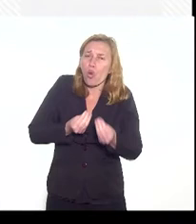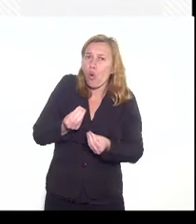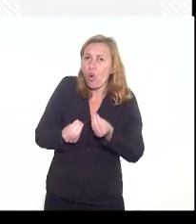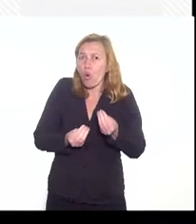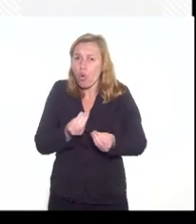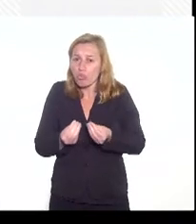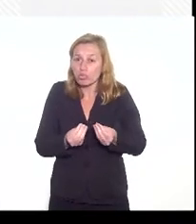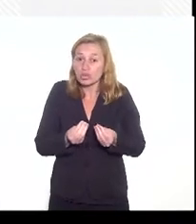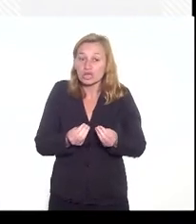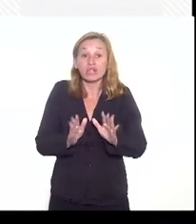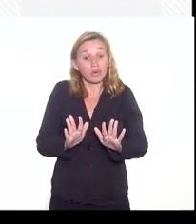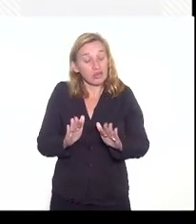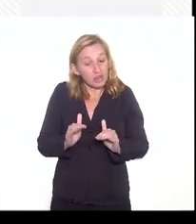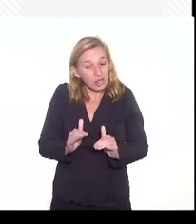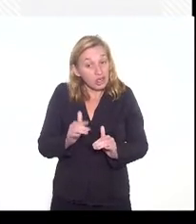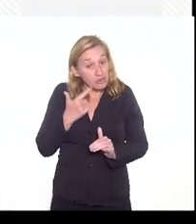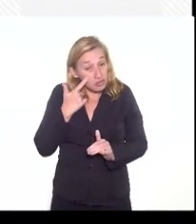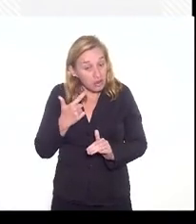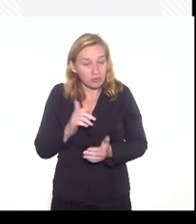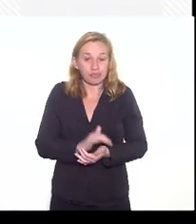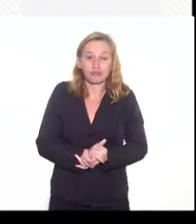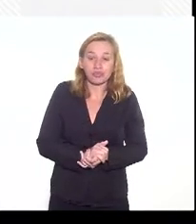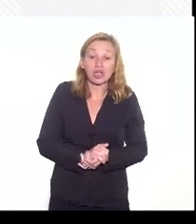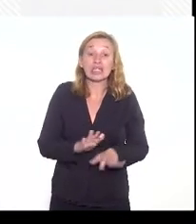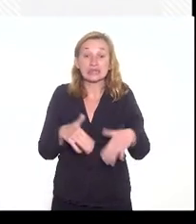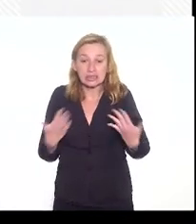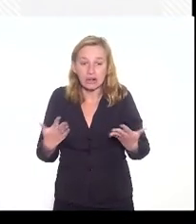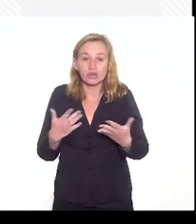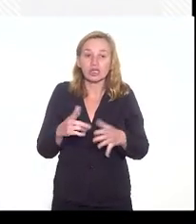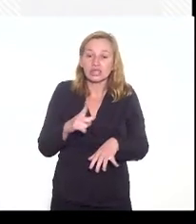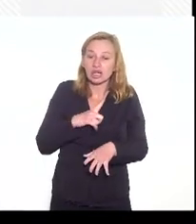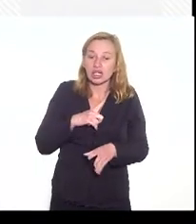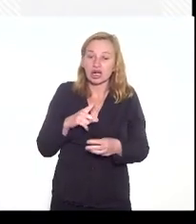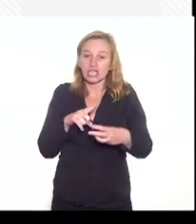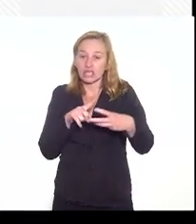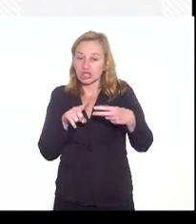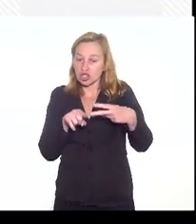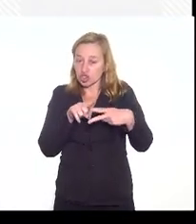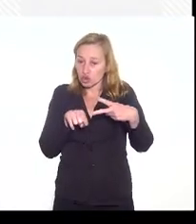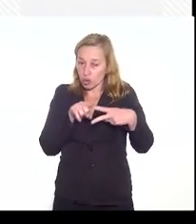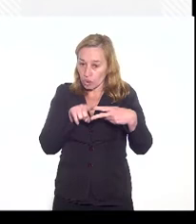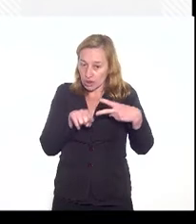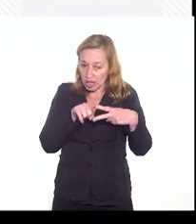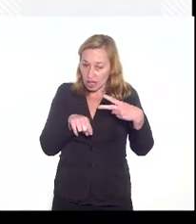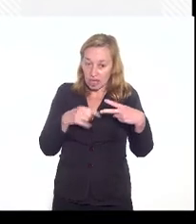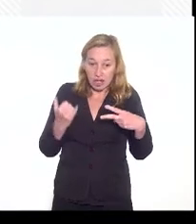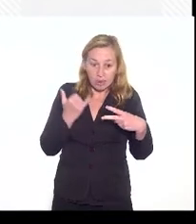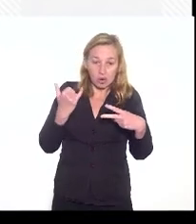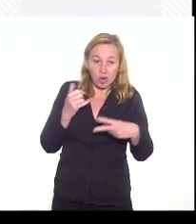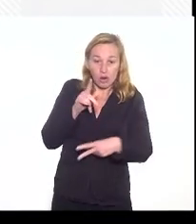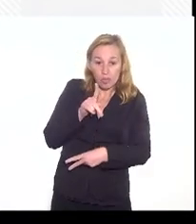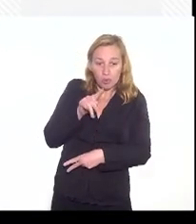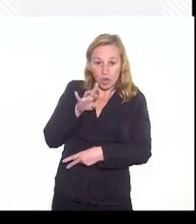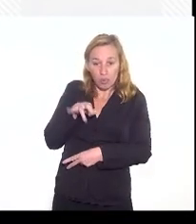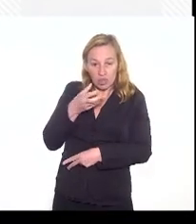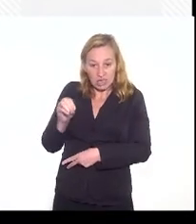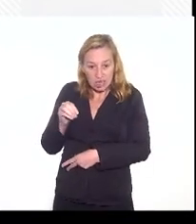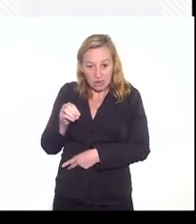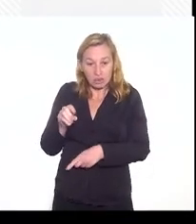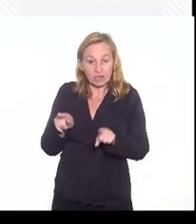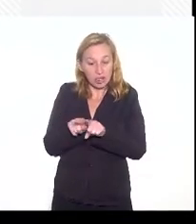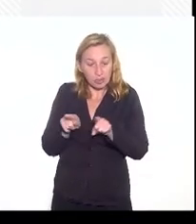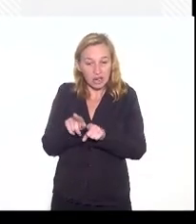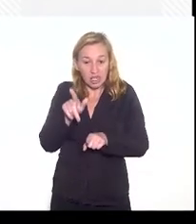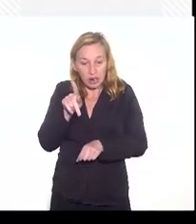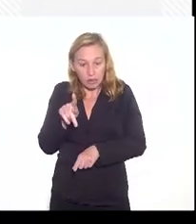mas a gente vai ter que adotar. Então, nós teríamos esses dois itens aqui, promoções e progressões, e a conversão